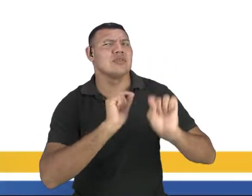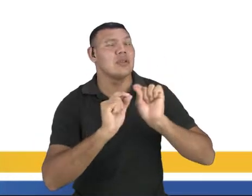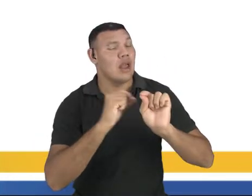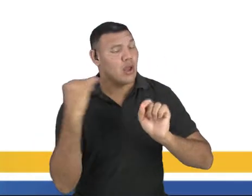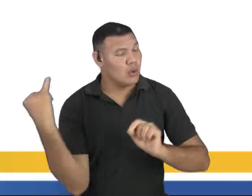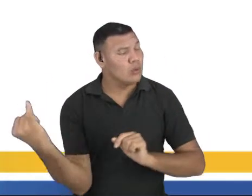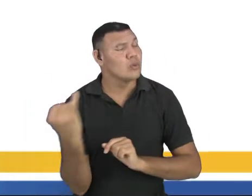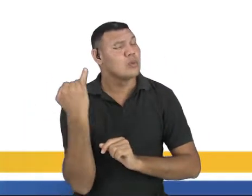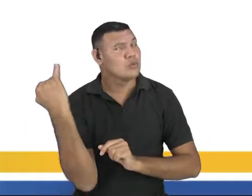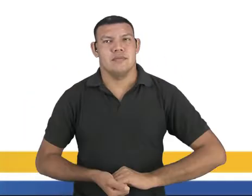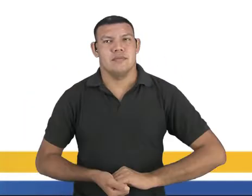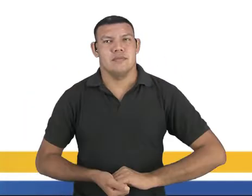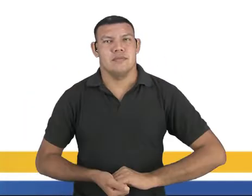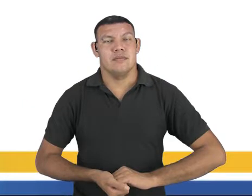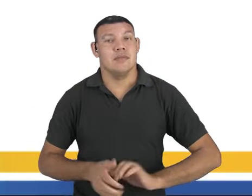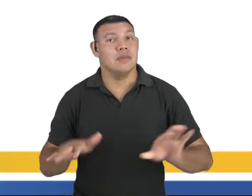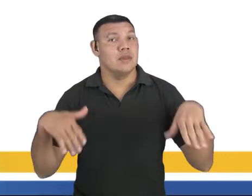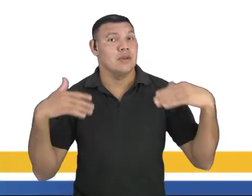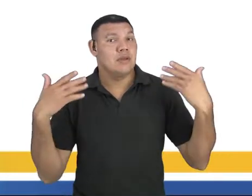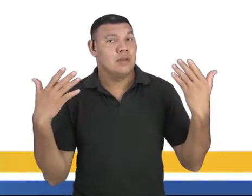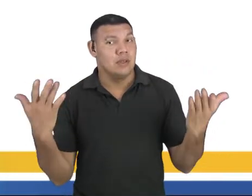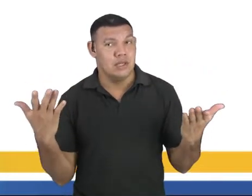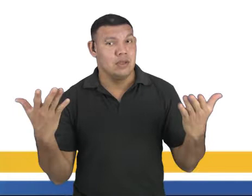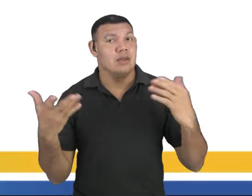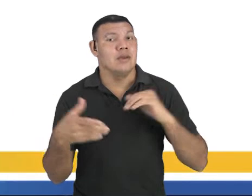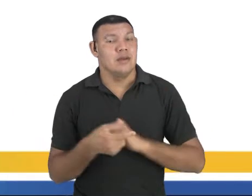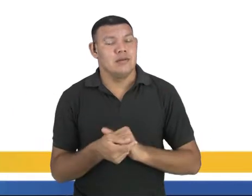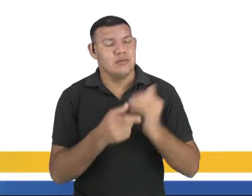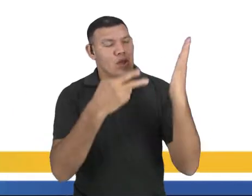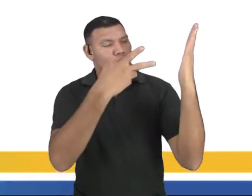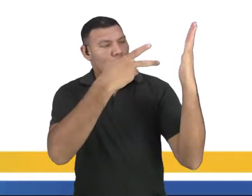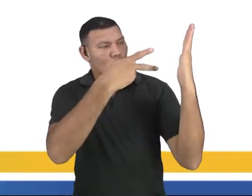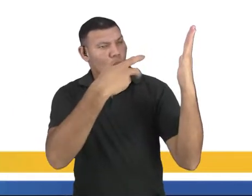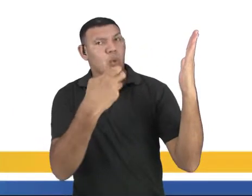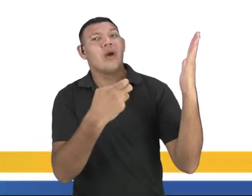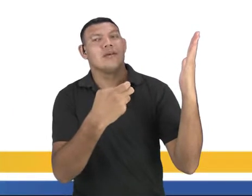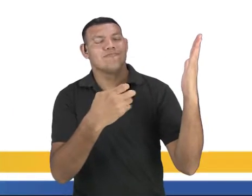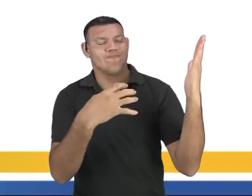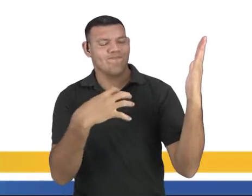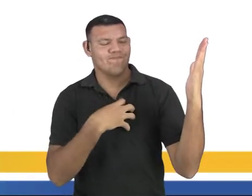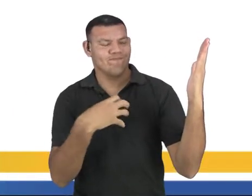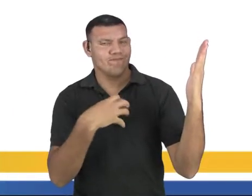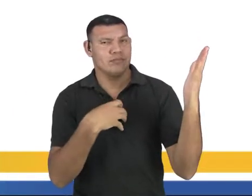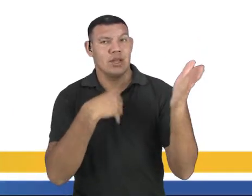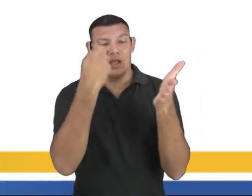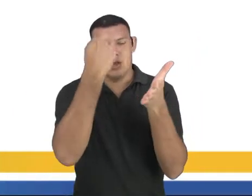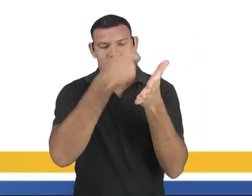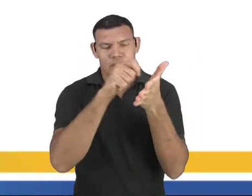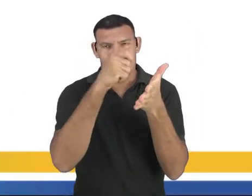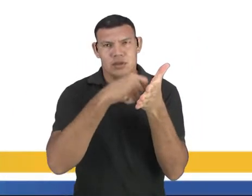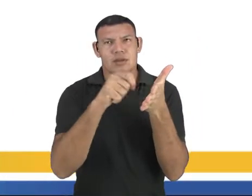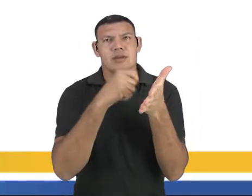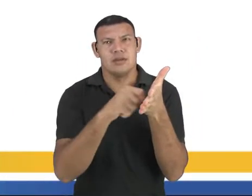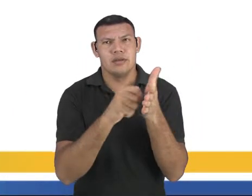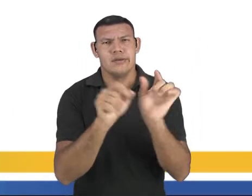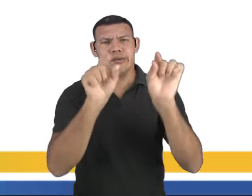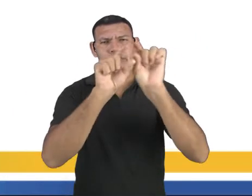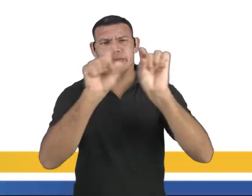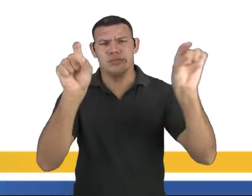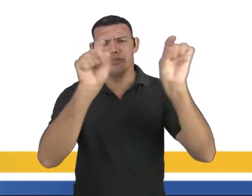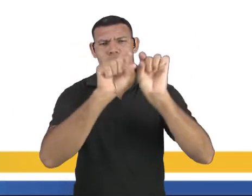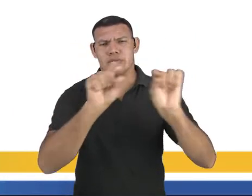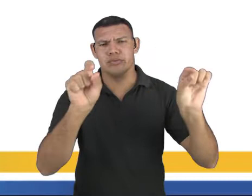importância, tá? Então, gente, interpretar o que o autor quis dizer com aqueles versos.